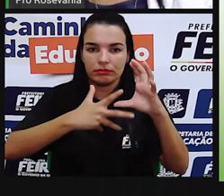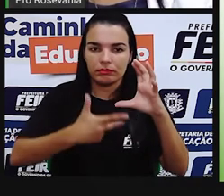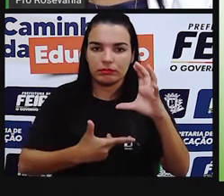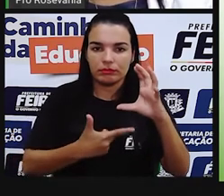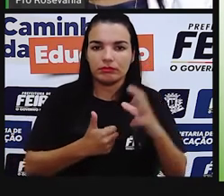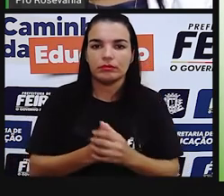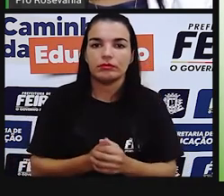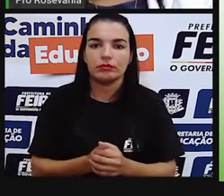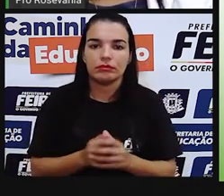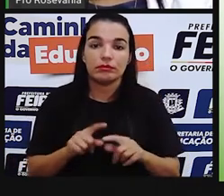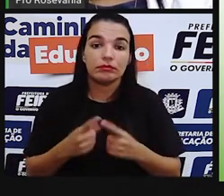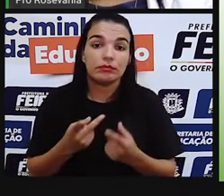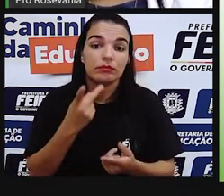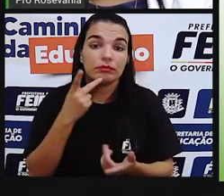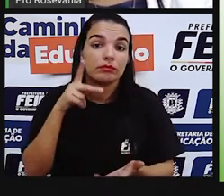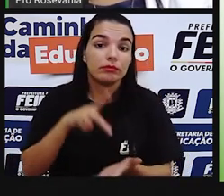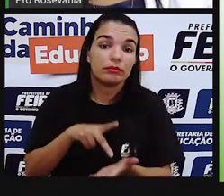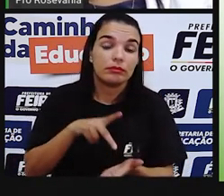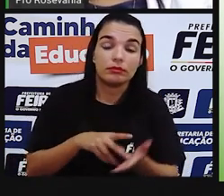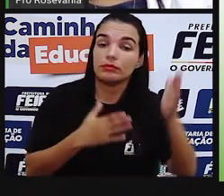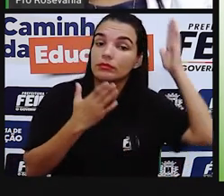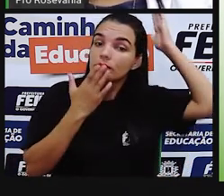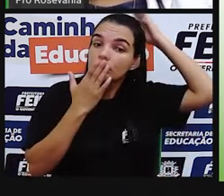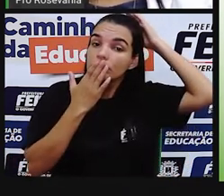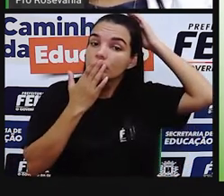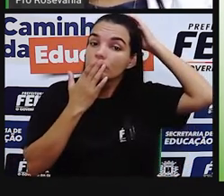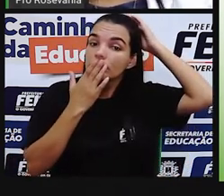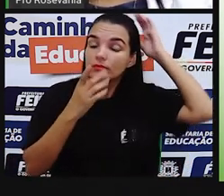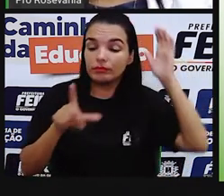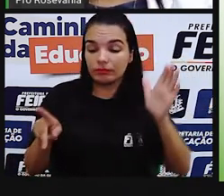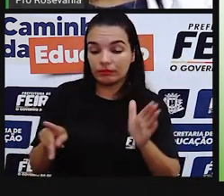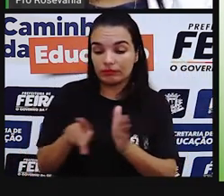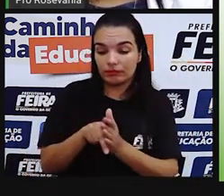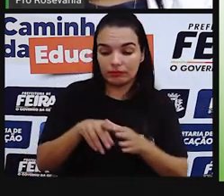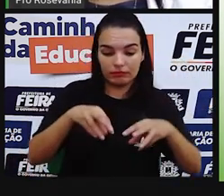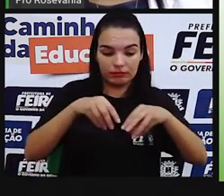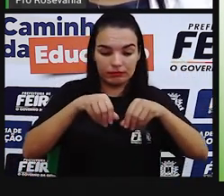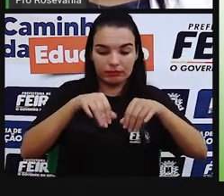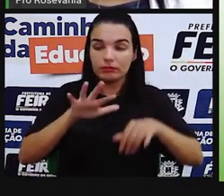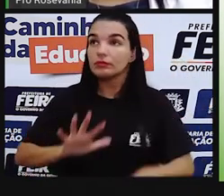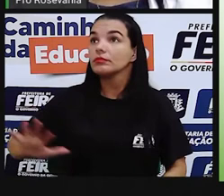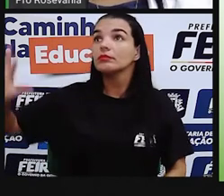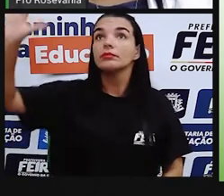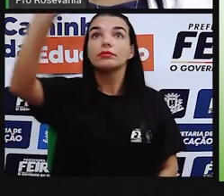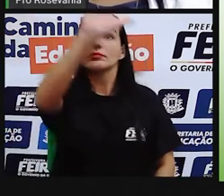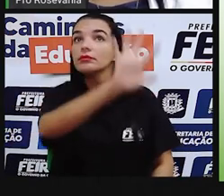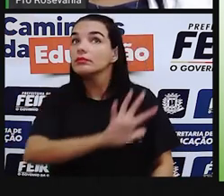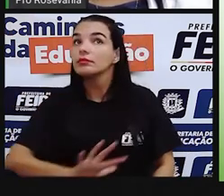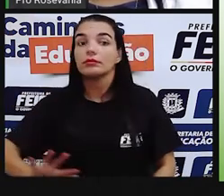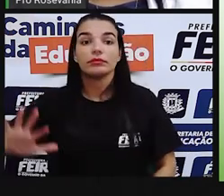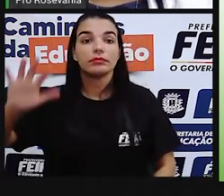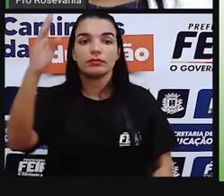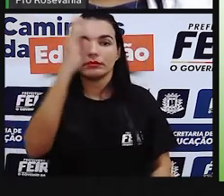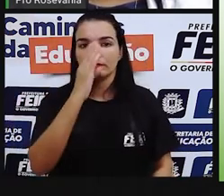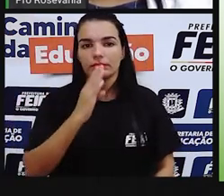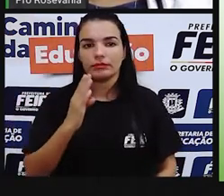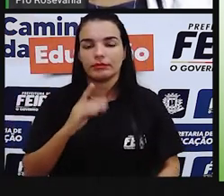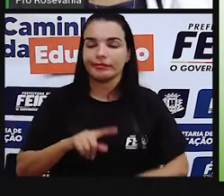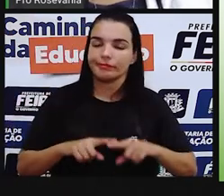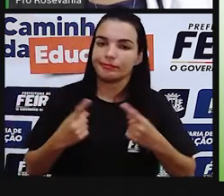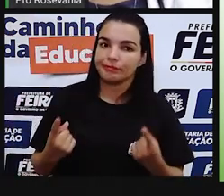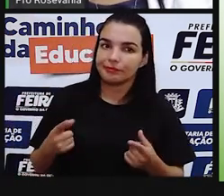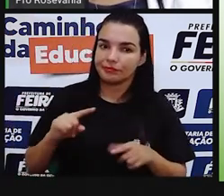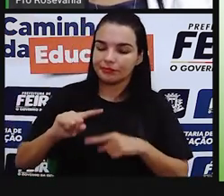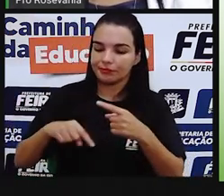Então, na realidade, os povos indígenas ocupavam na história de vidro brasileiro. E, infelizmente, depois da chegada de Porto